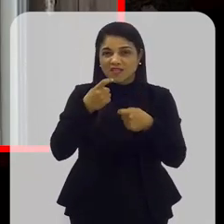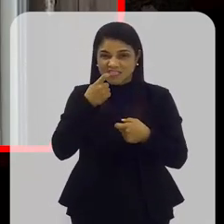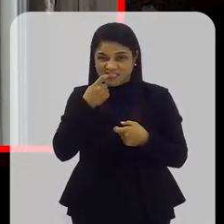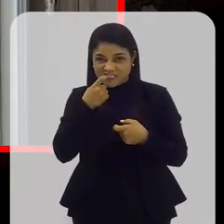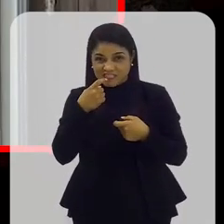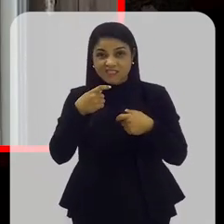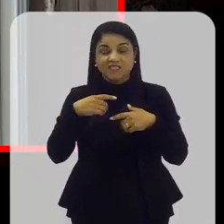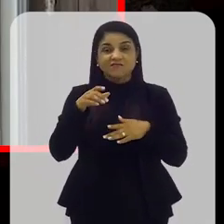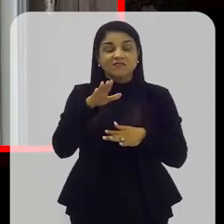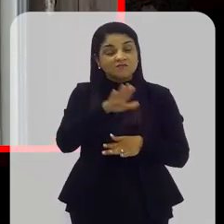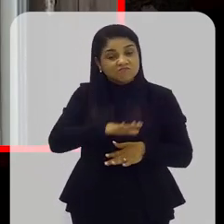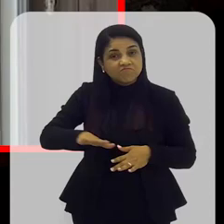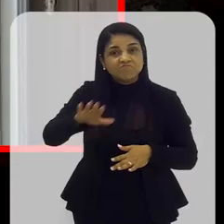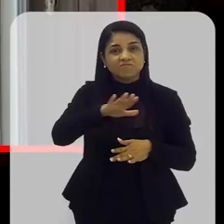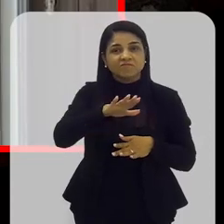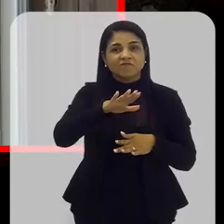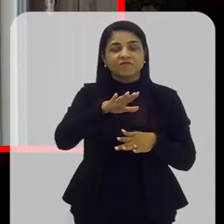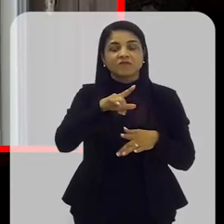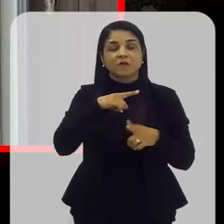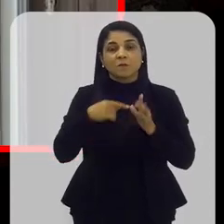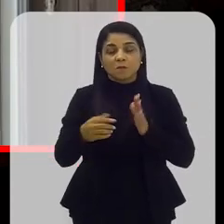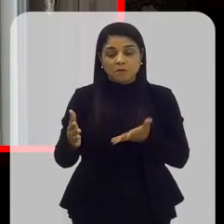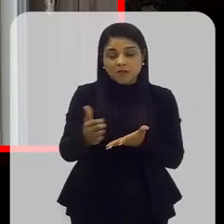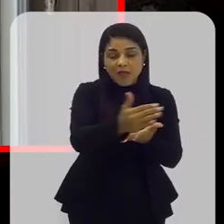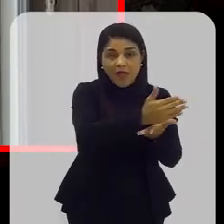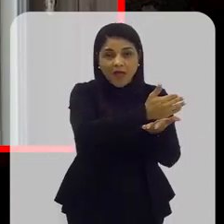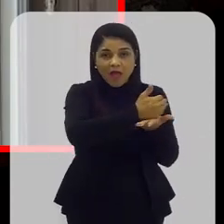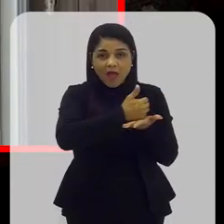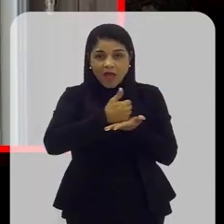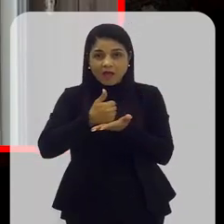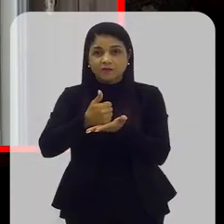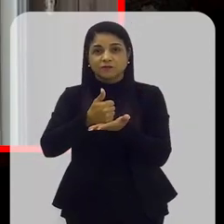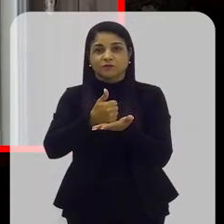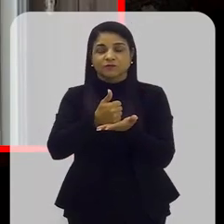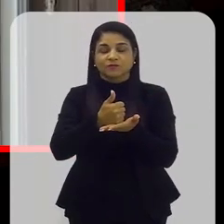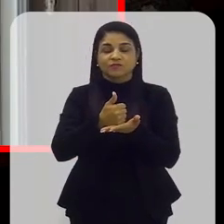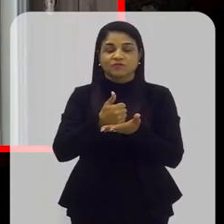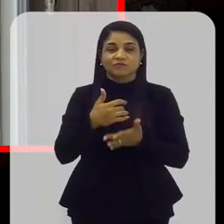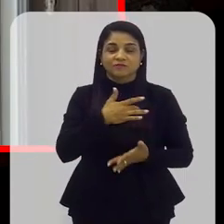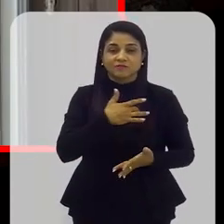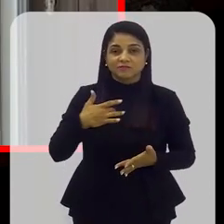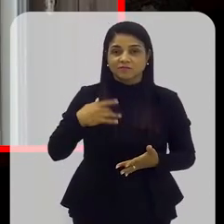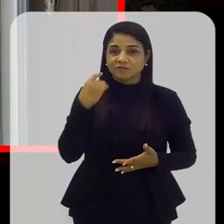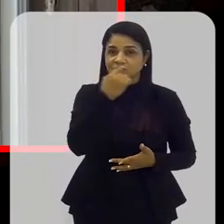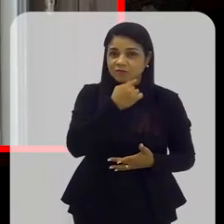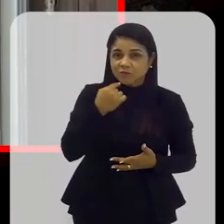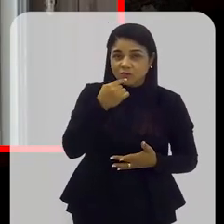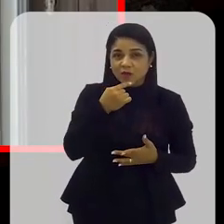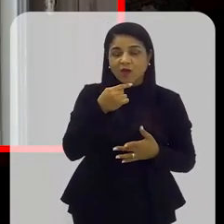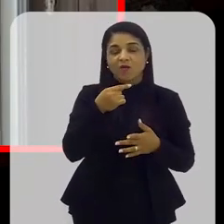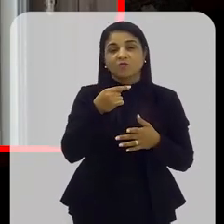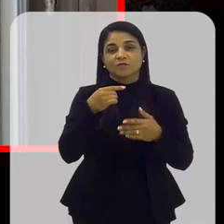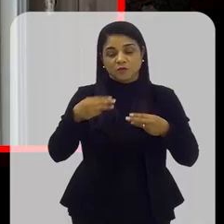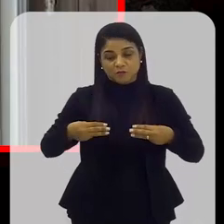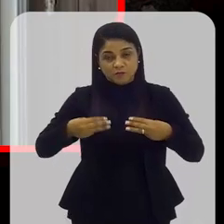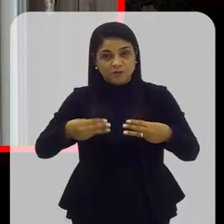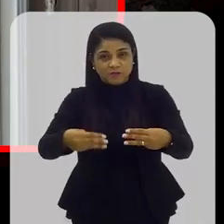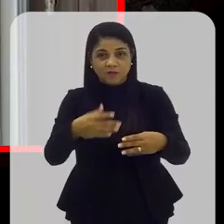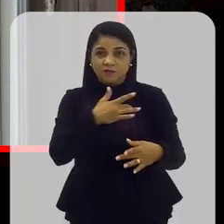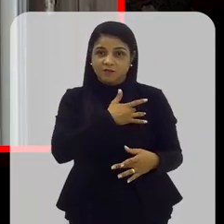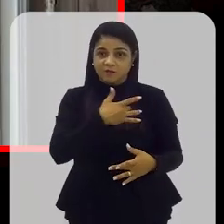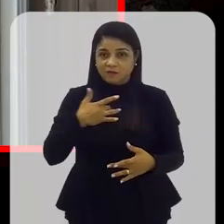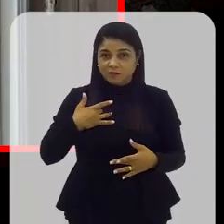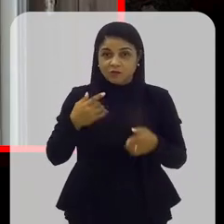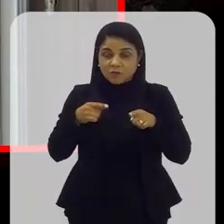cenário aparece em dados preliminares da Pesquisa Nacional de Saúde Bocal que vem sendo realizada pelo Ministério da